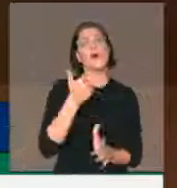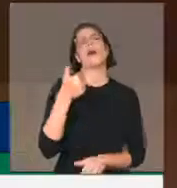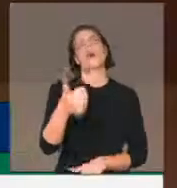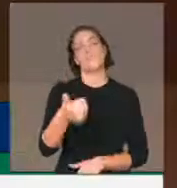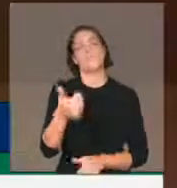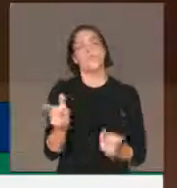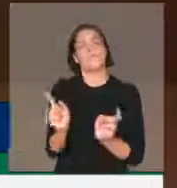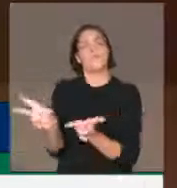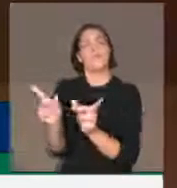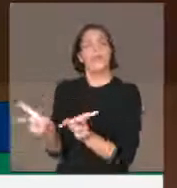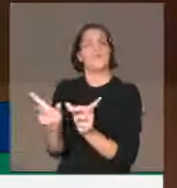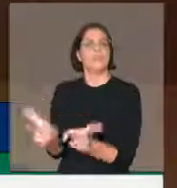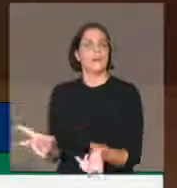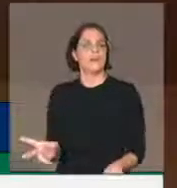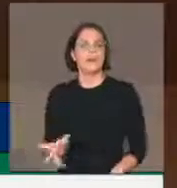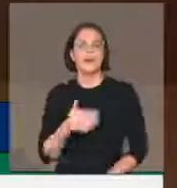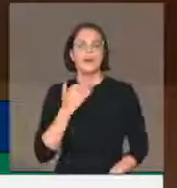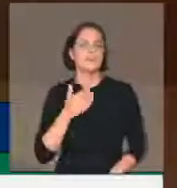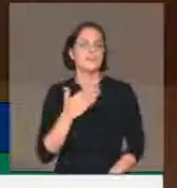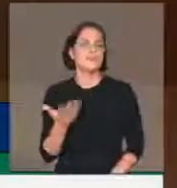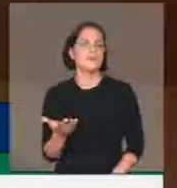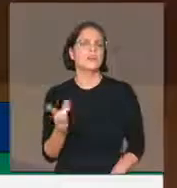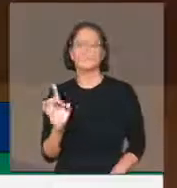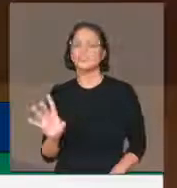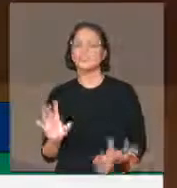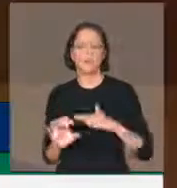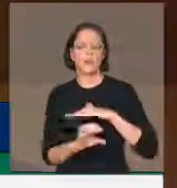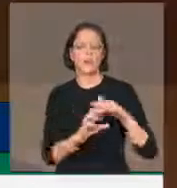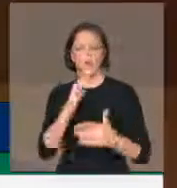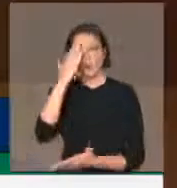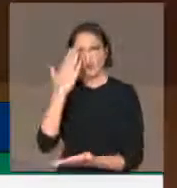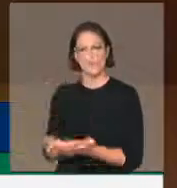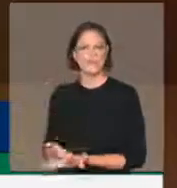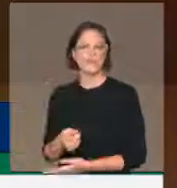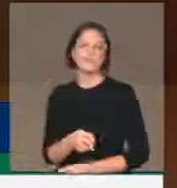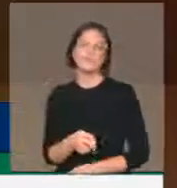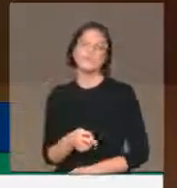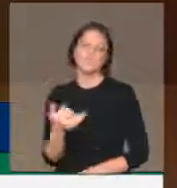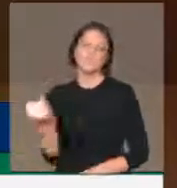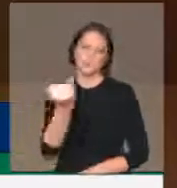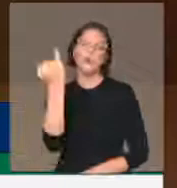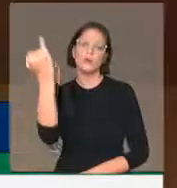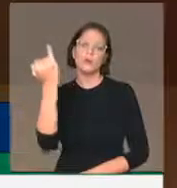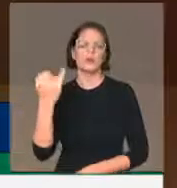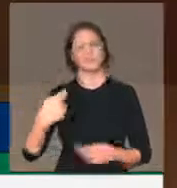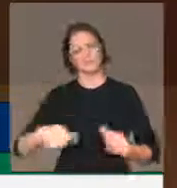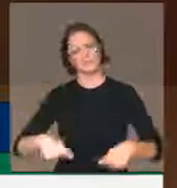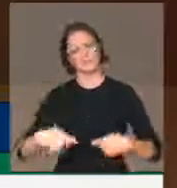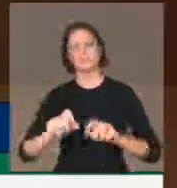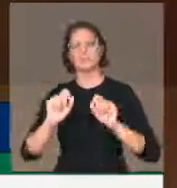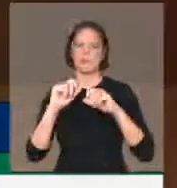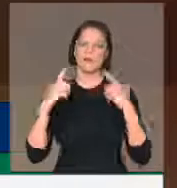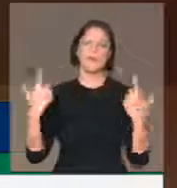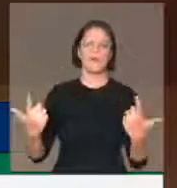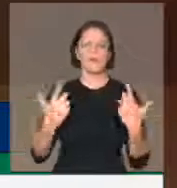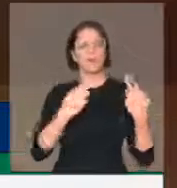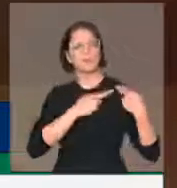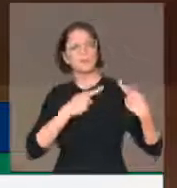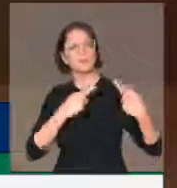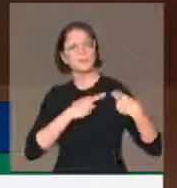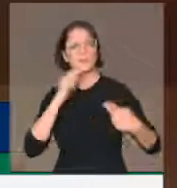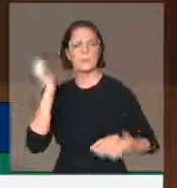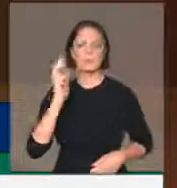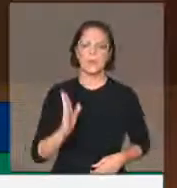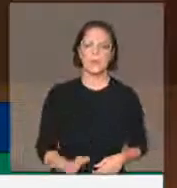basta a confiança do empresariado. Ela é importante. É claro que o país tem que ser fiscalmente responsável. É claro que o país